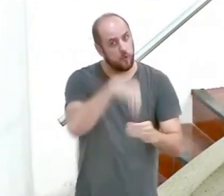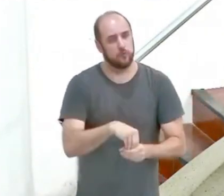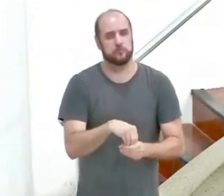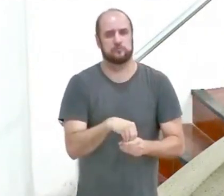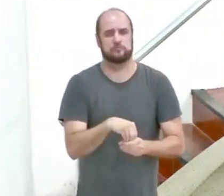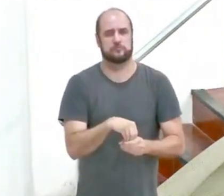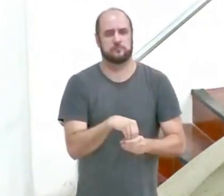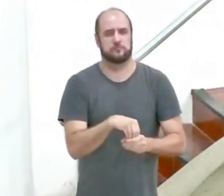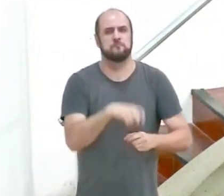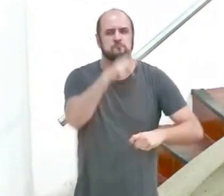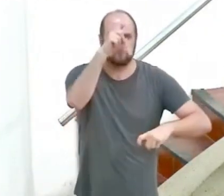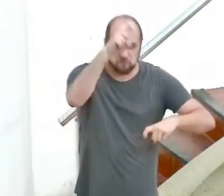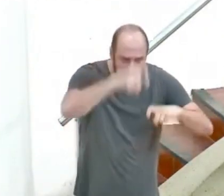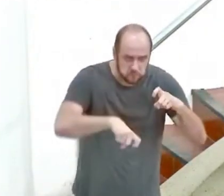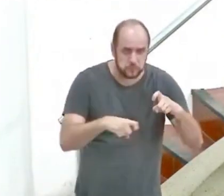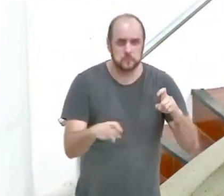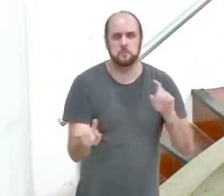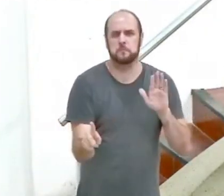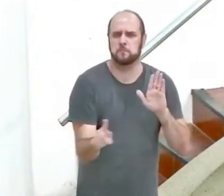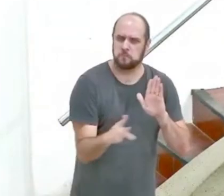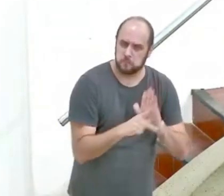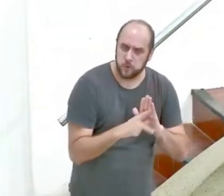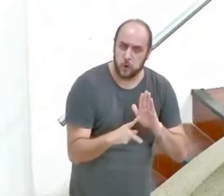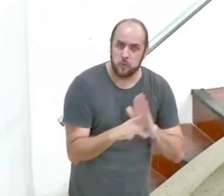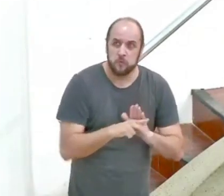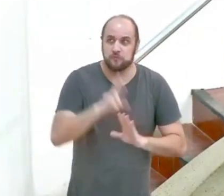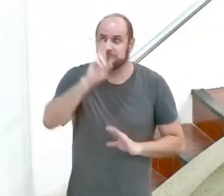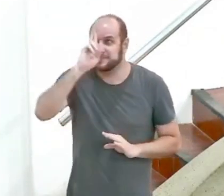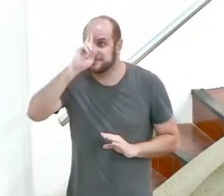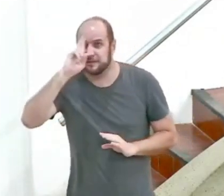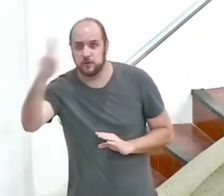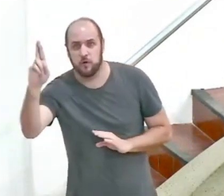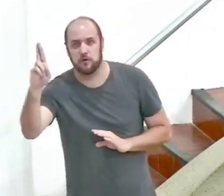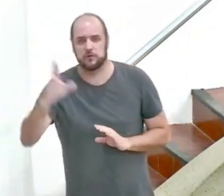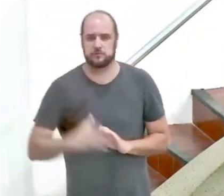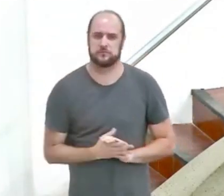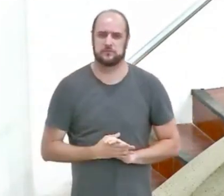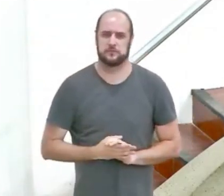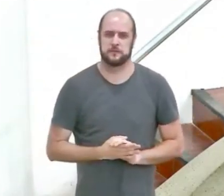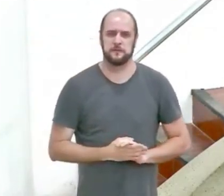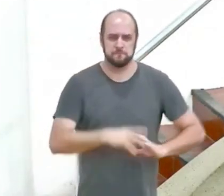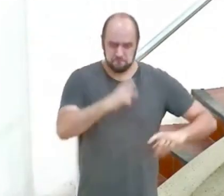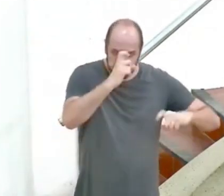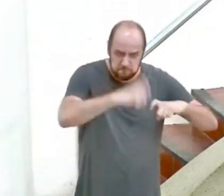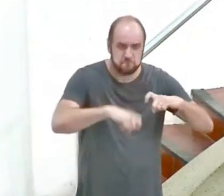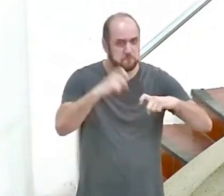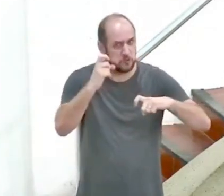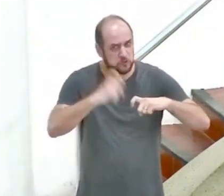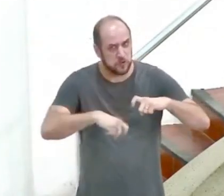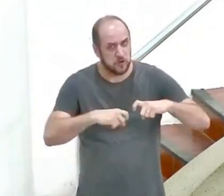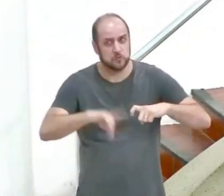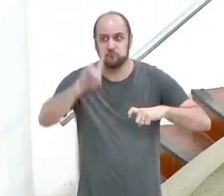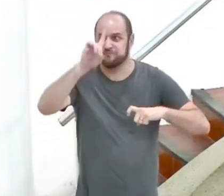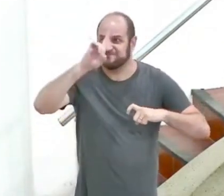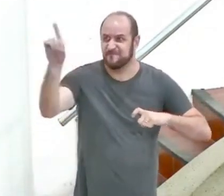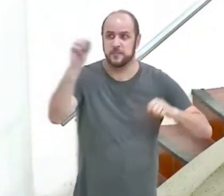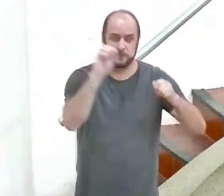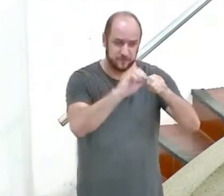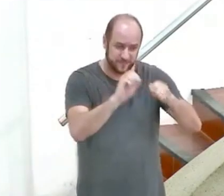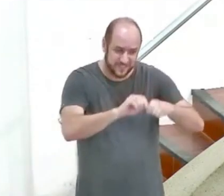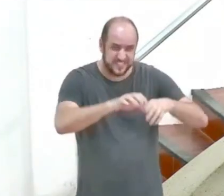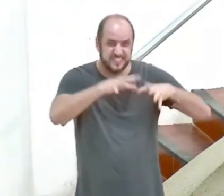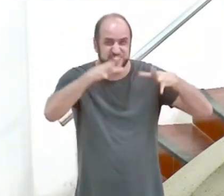sexo pertence ao Senhor. A relação sexual foi criada,